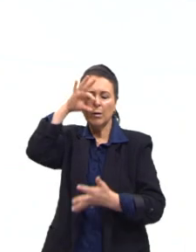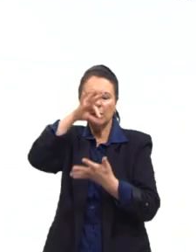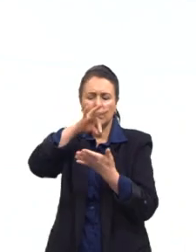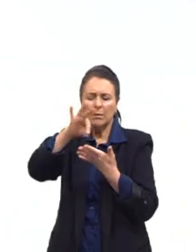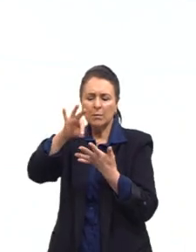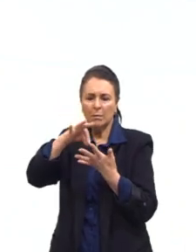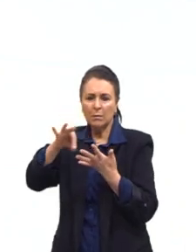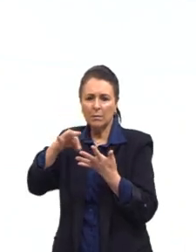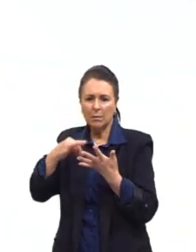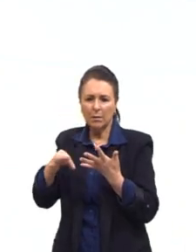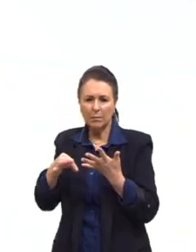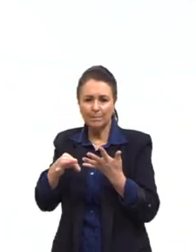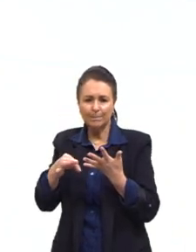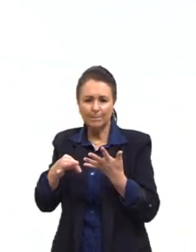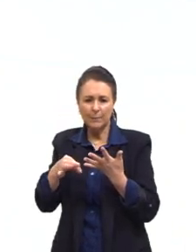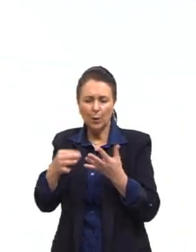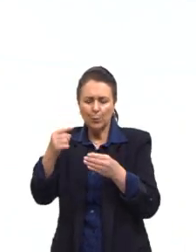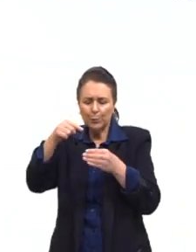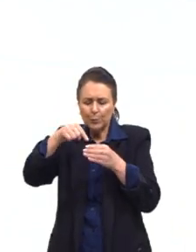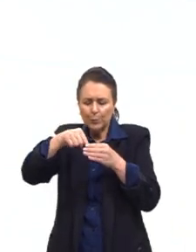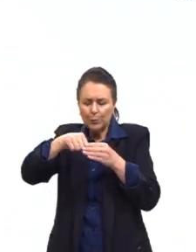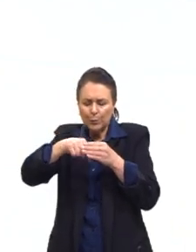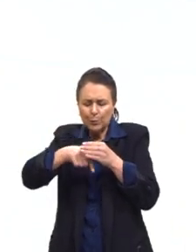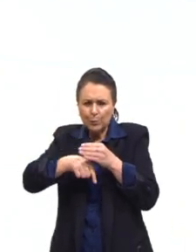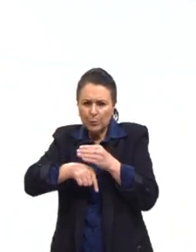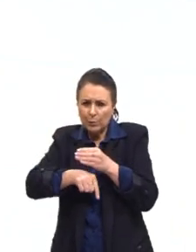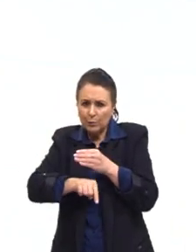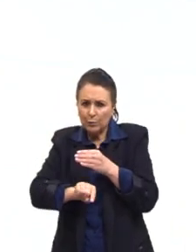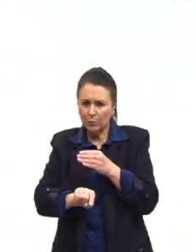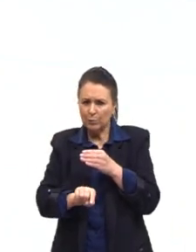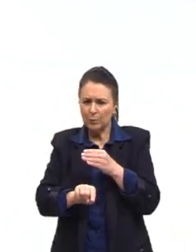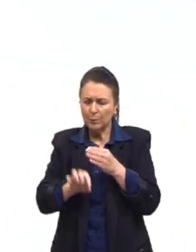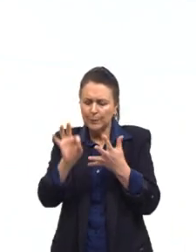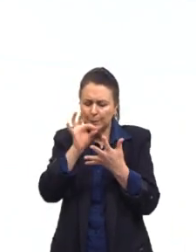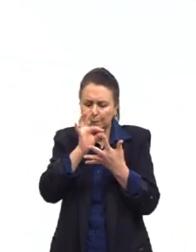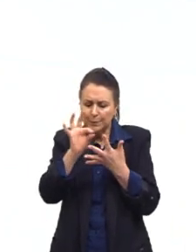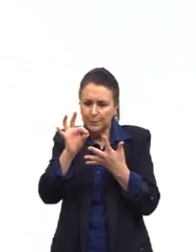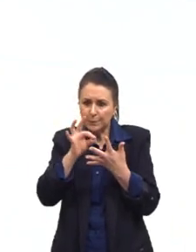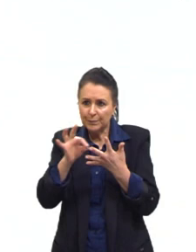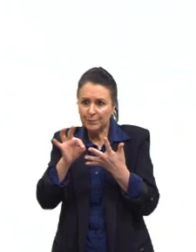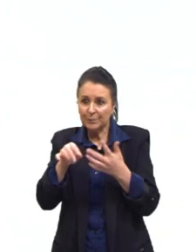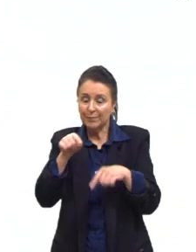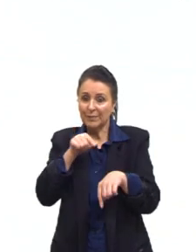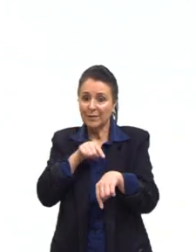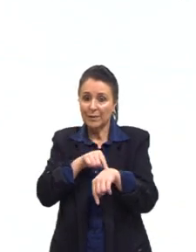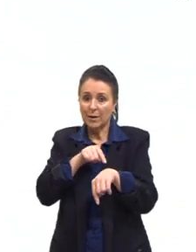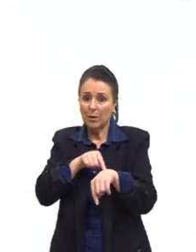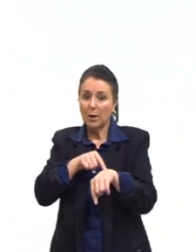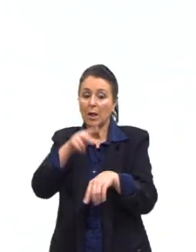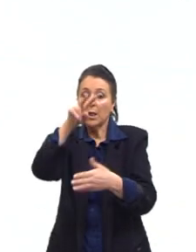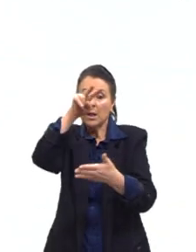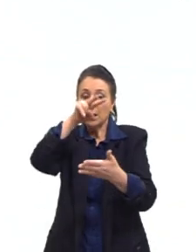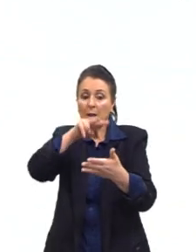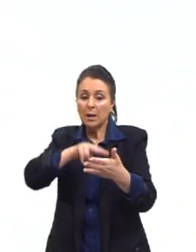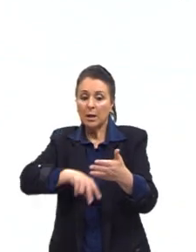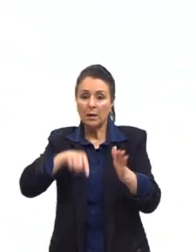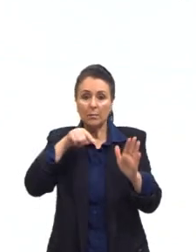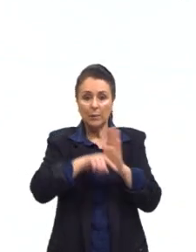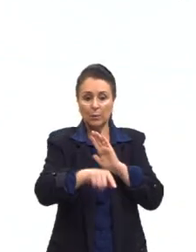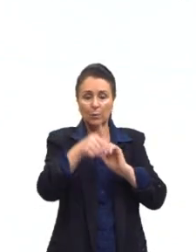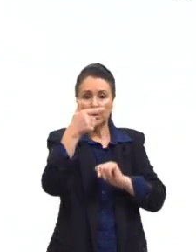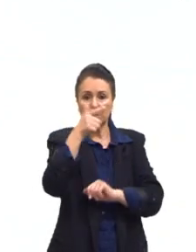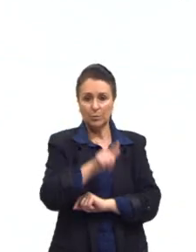e dissecá-lo, ou seja, observar tudo no pormenor, chegou a hora de releer o enunciado